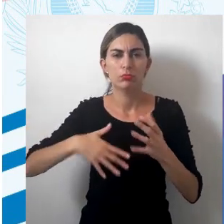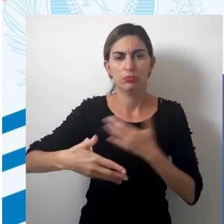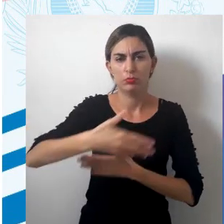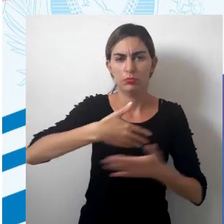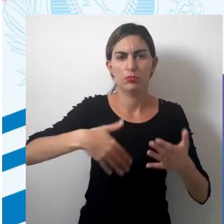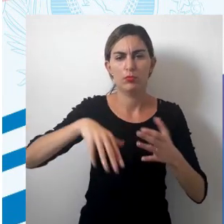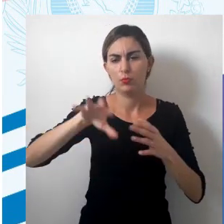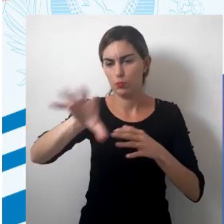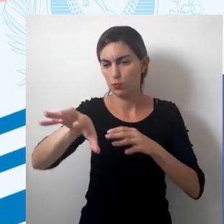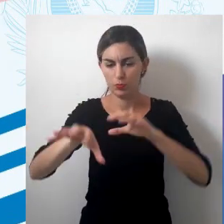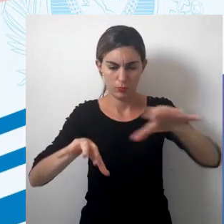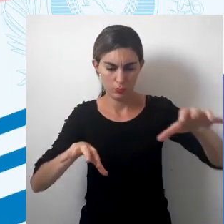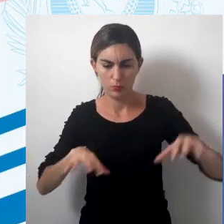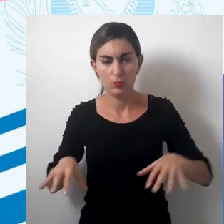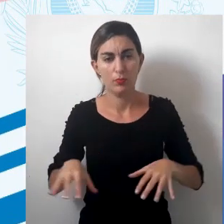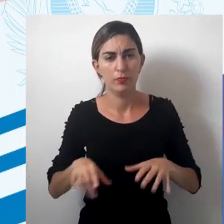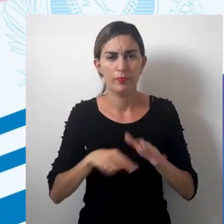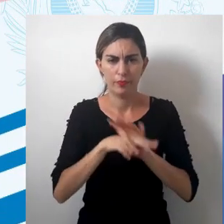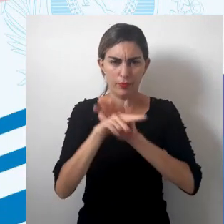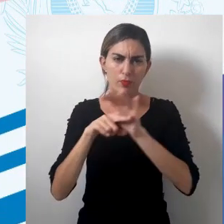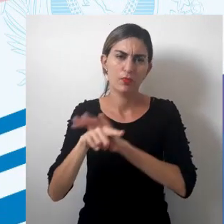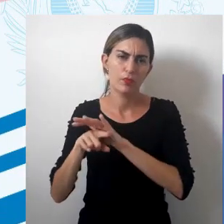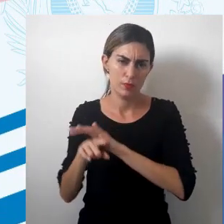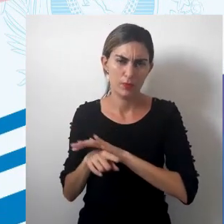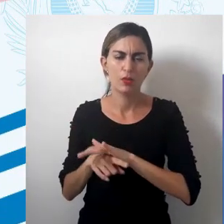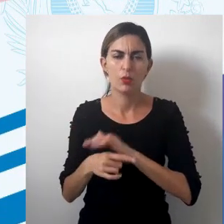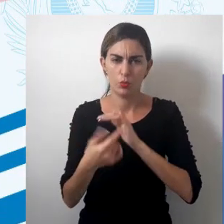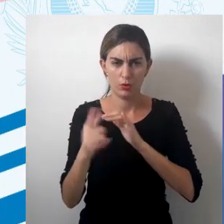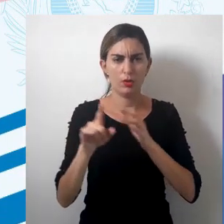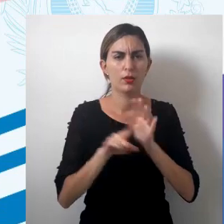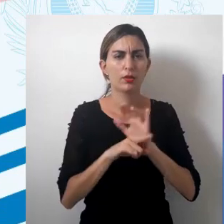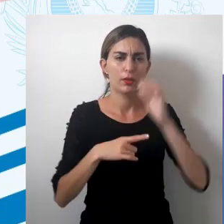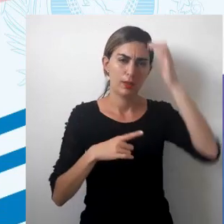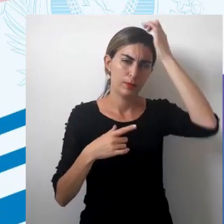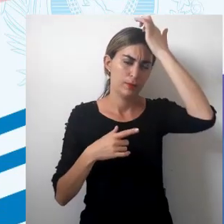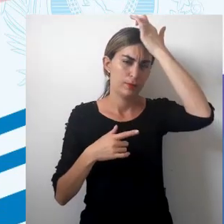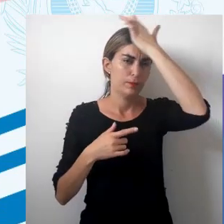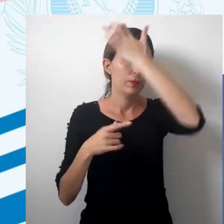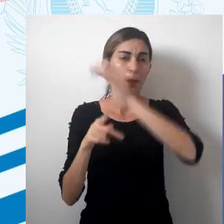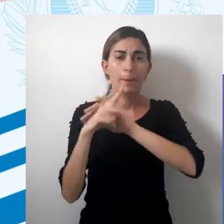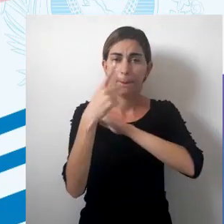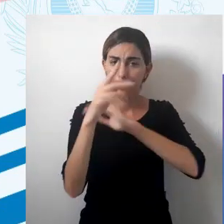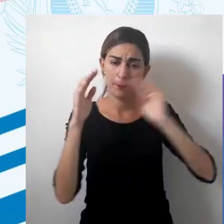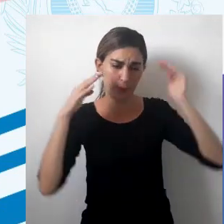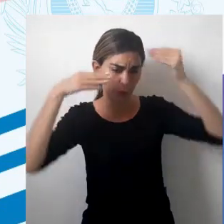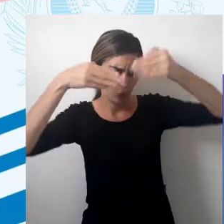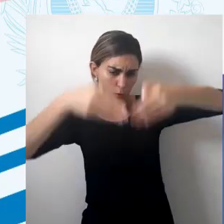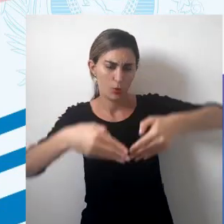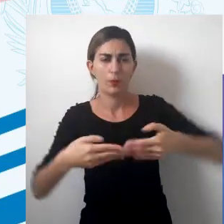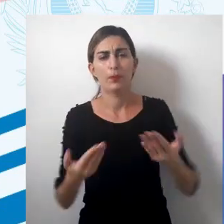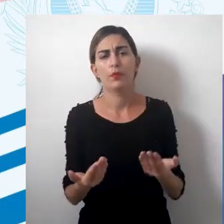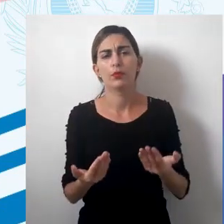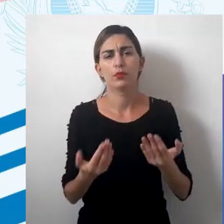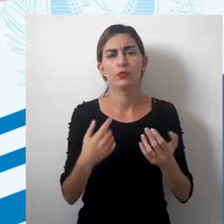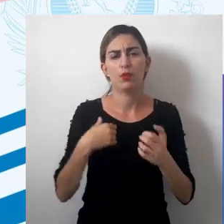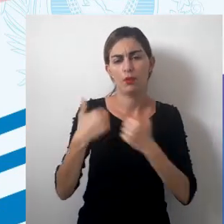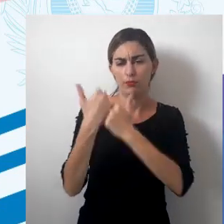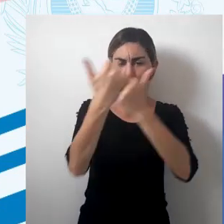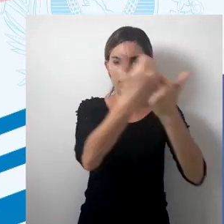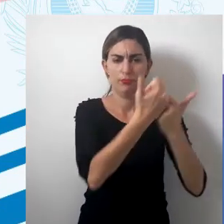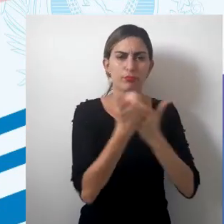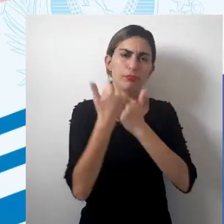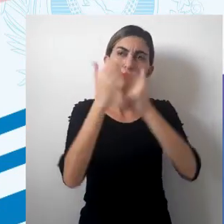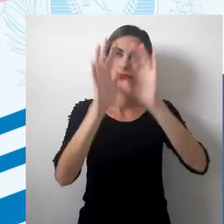compartimentada. As anamorfoses, elas têm uma forma específica, uma forma peculiar de